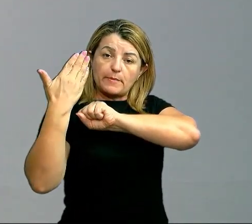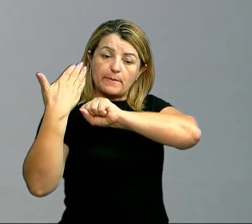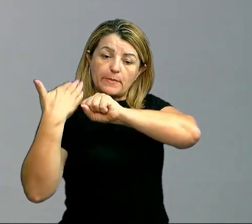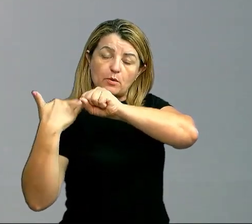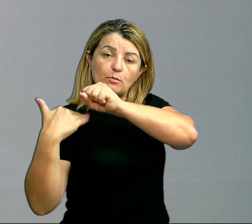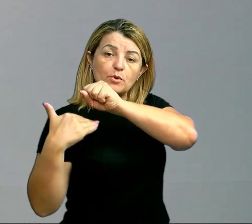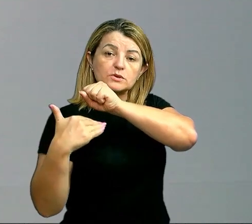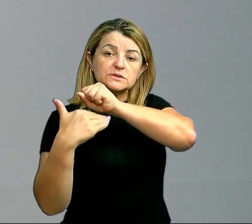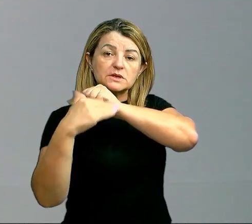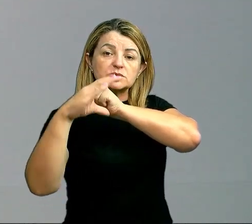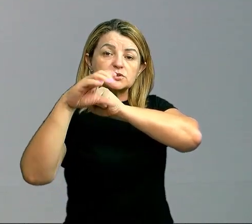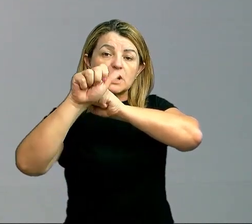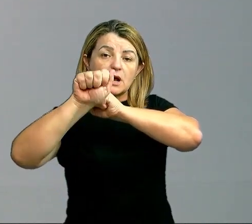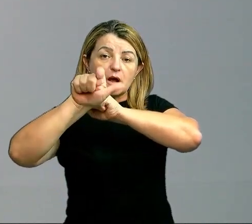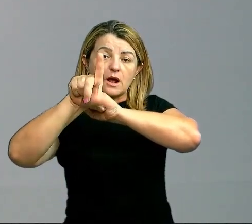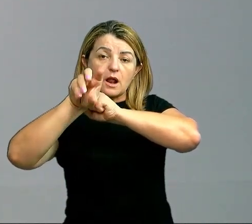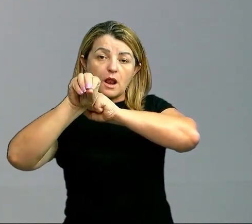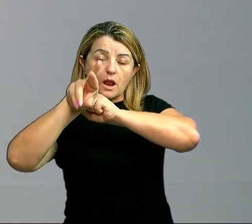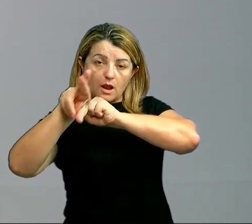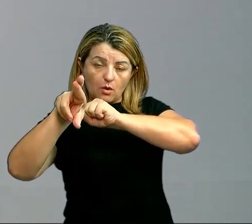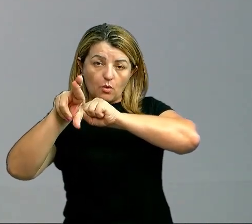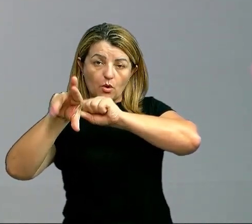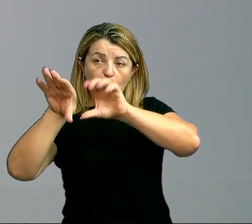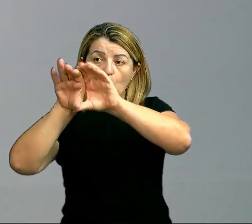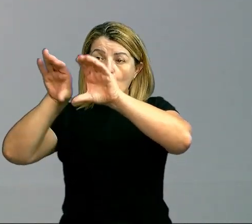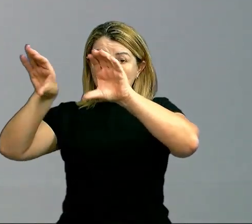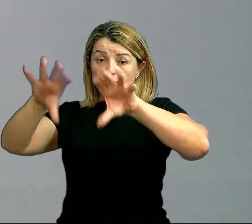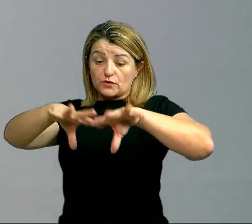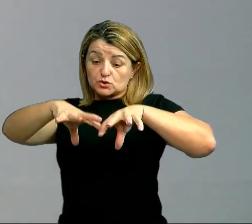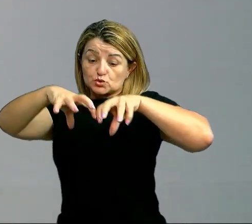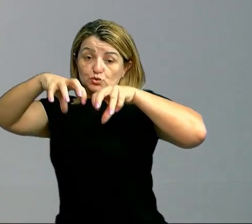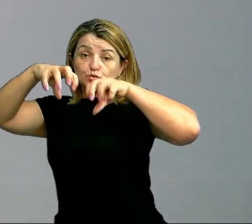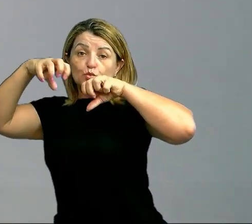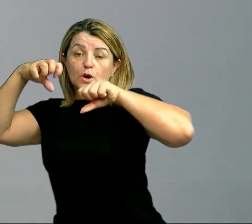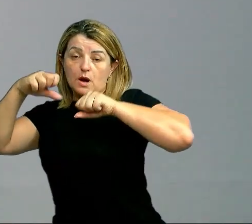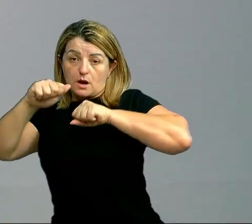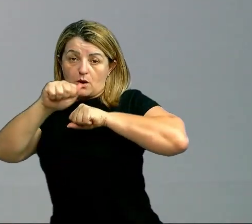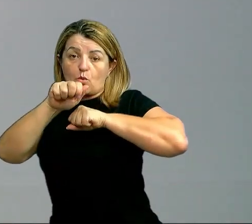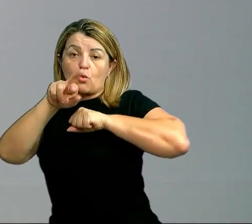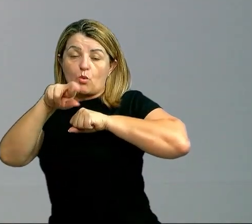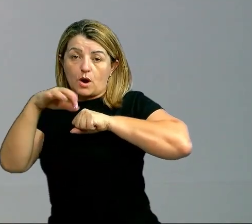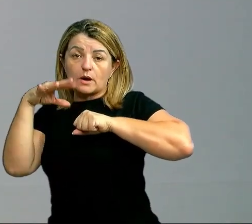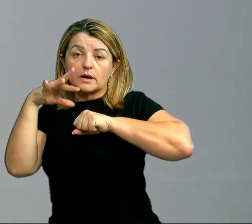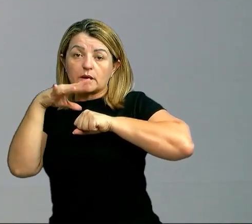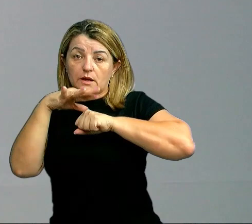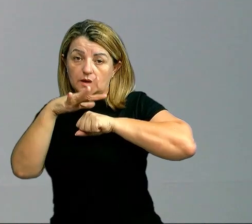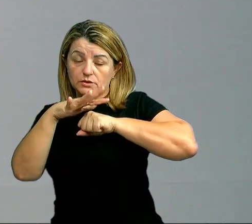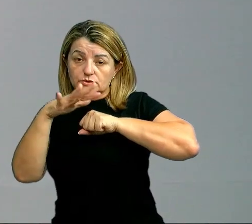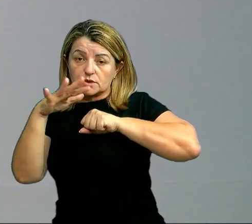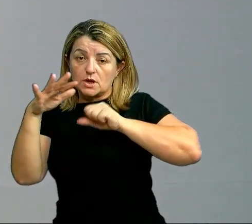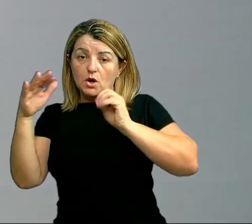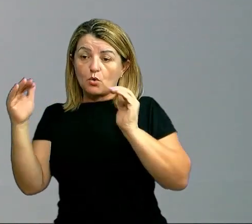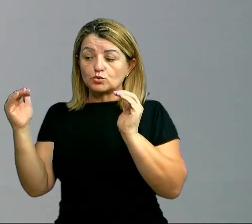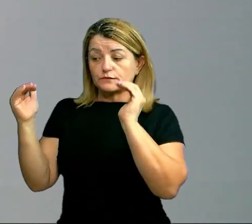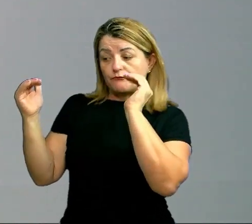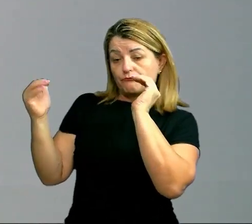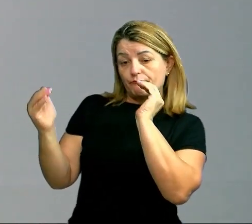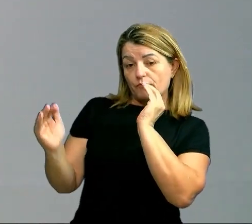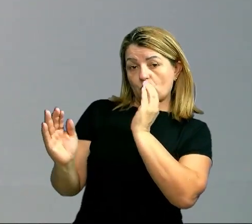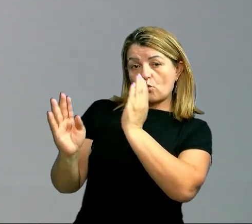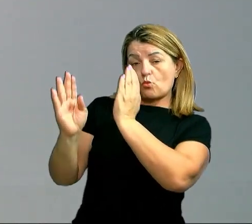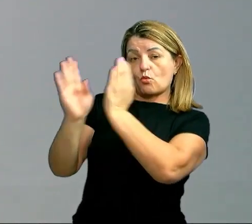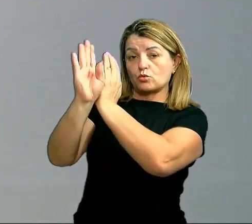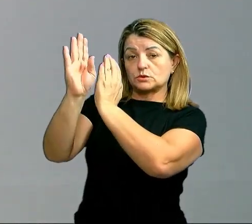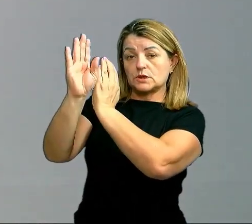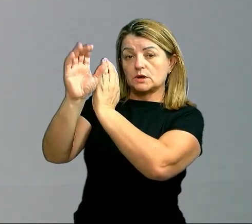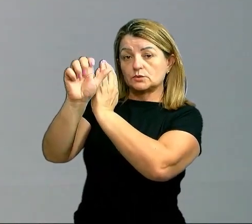convecção de calor. Ou seja, o ar-condicionado, ele vai sugar o ar quente. E ele, quando ele entrar em contato com um gás, que é